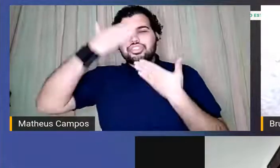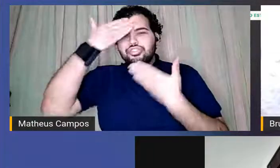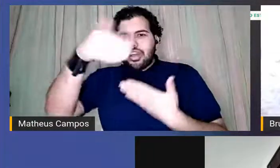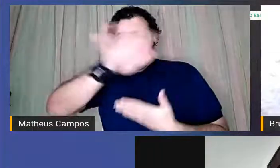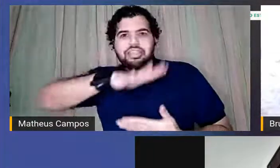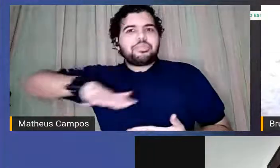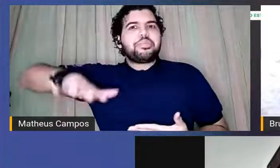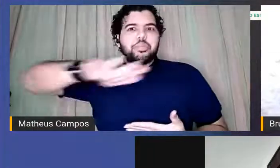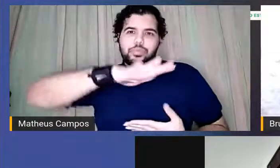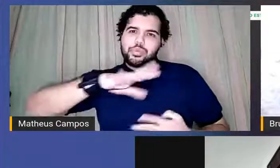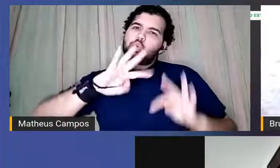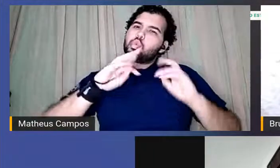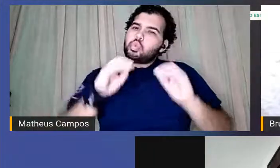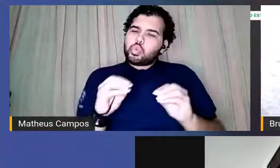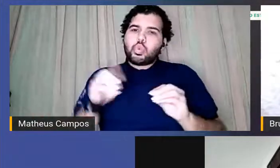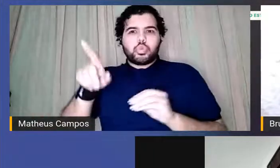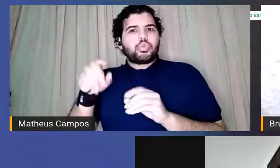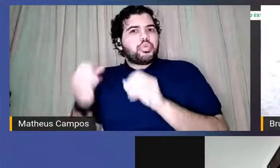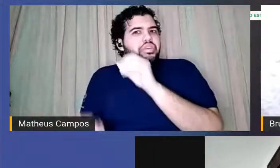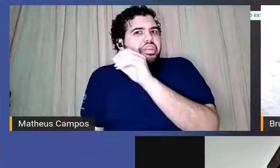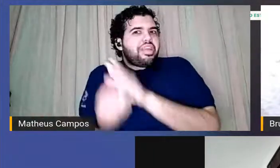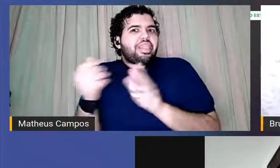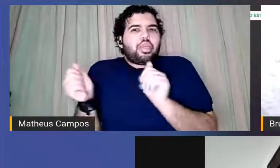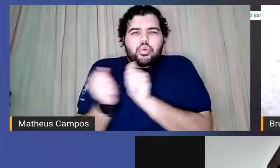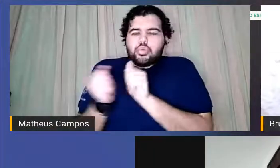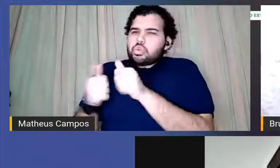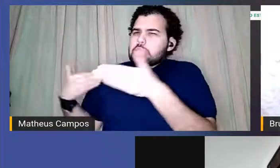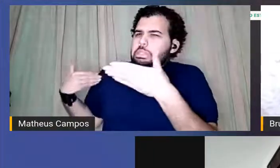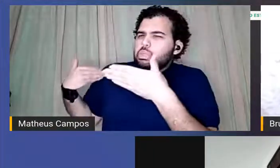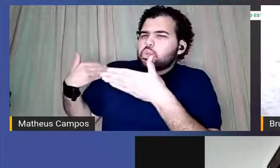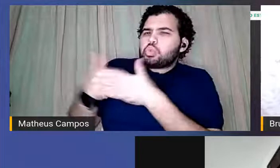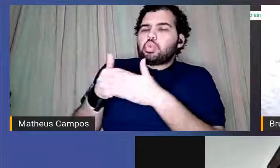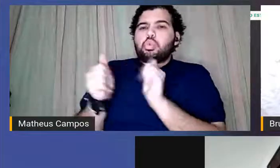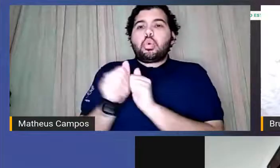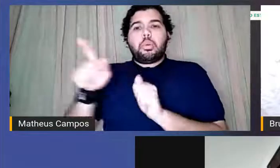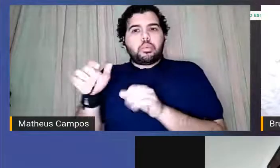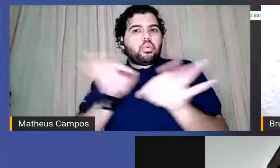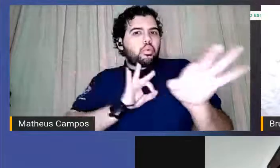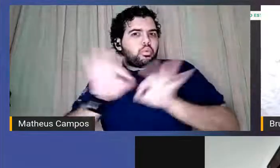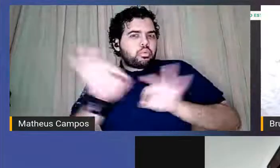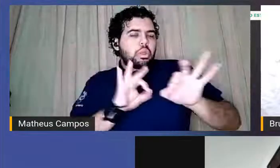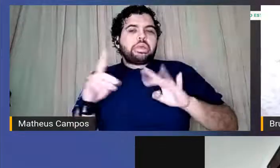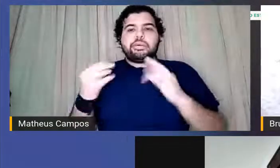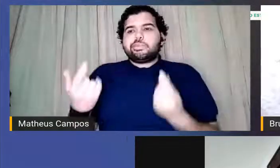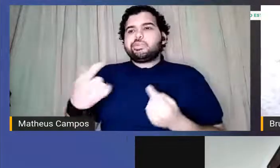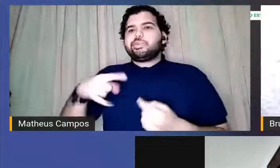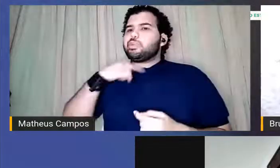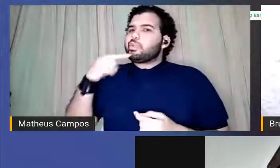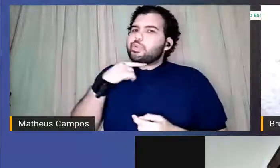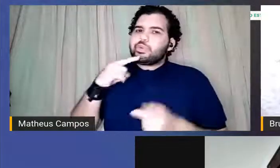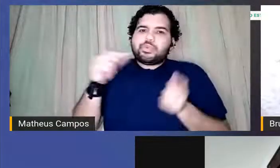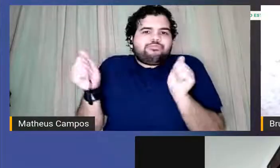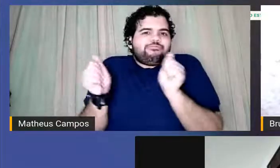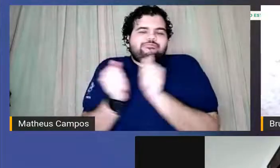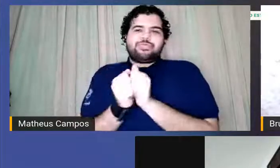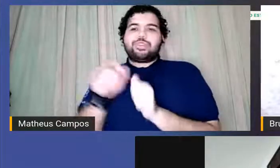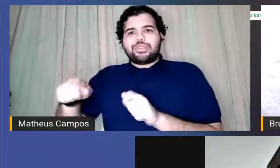por tudo que ela fez, por mim, por esse projeto. Porque, se não fosse Bruna, esse projeto não estaria. Nós não estaríamos aqui.